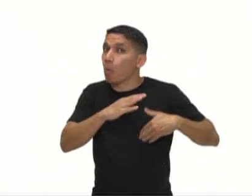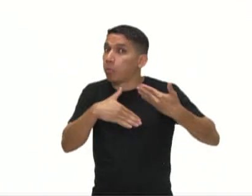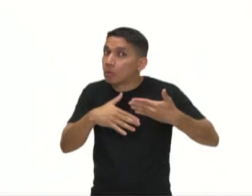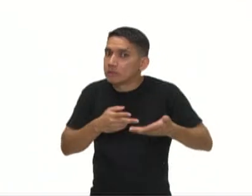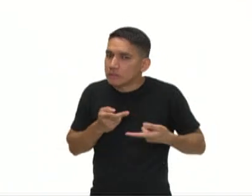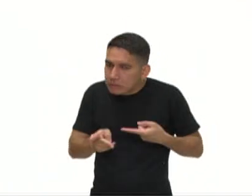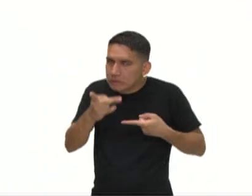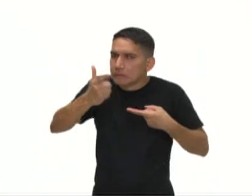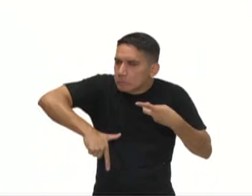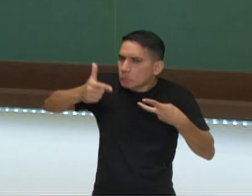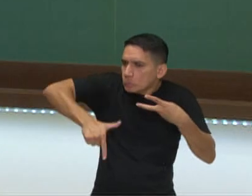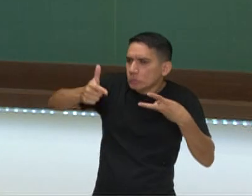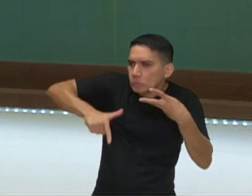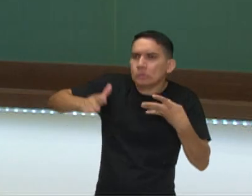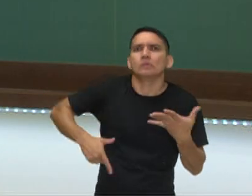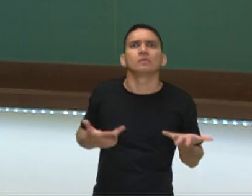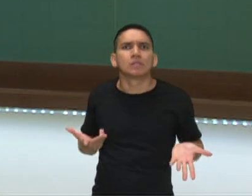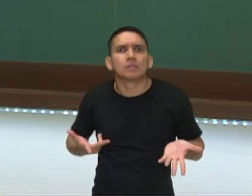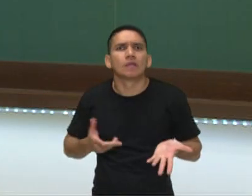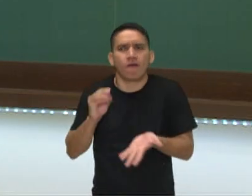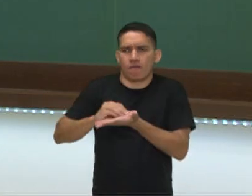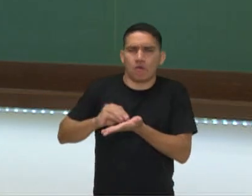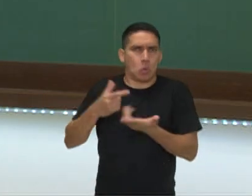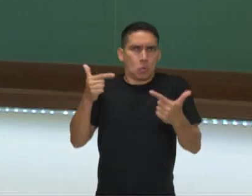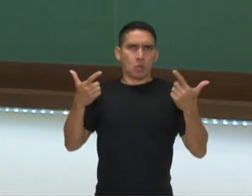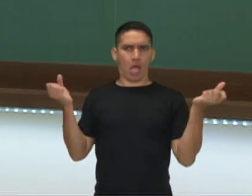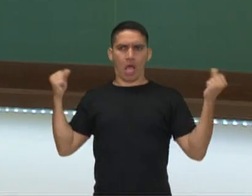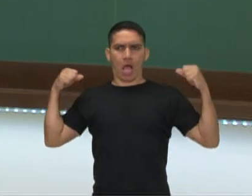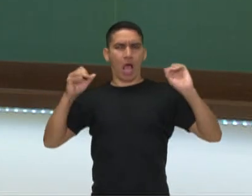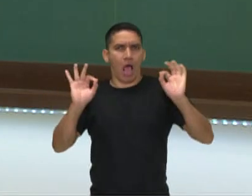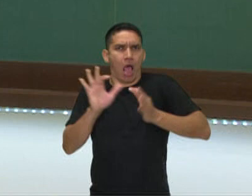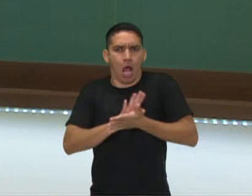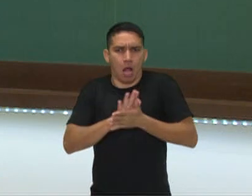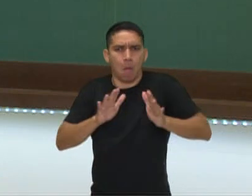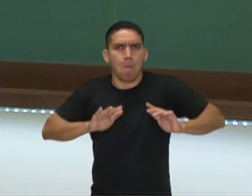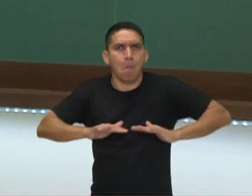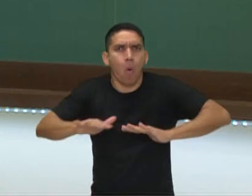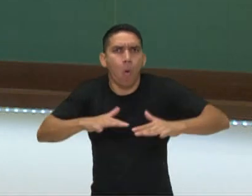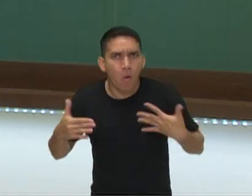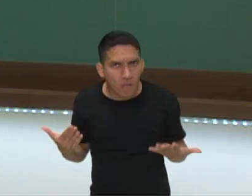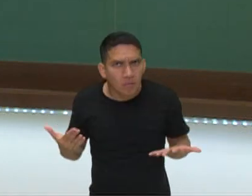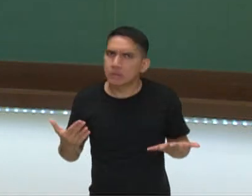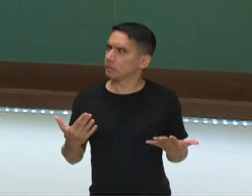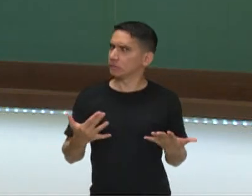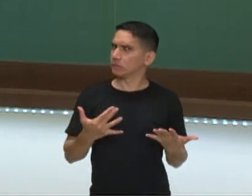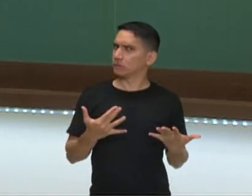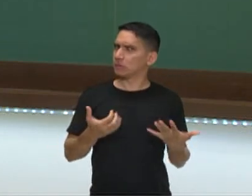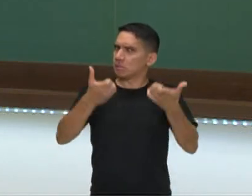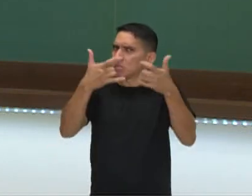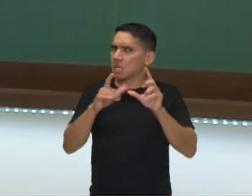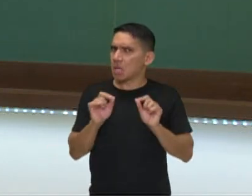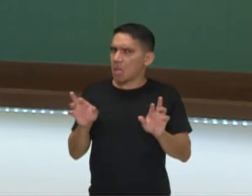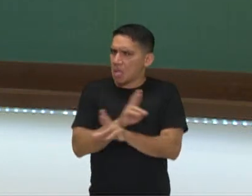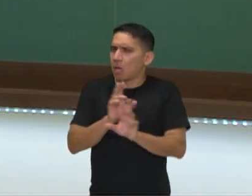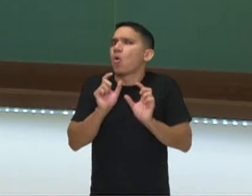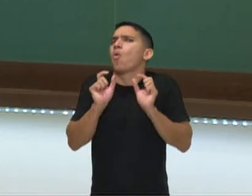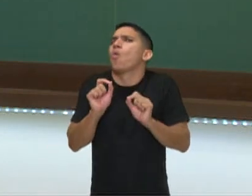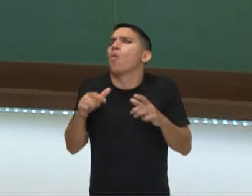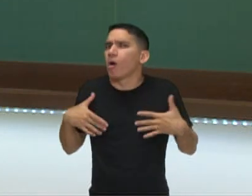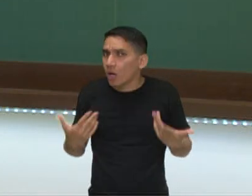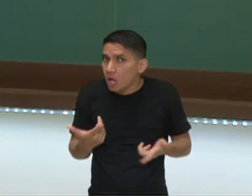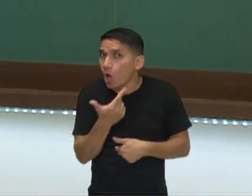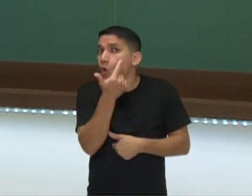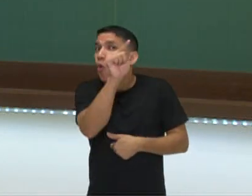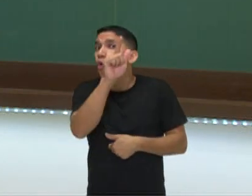constante, assim, sem atividade física, né? Que possa justificar, pode estar associado com